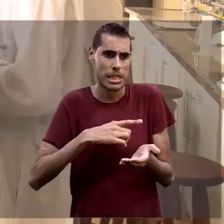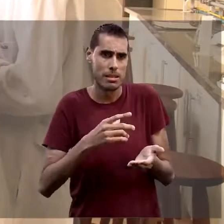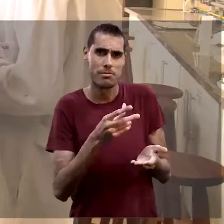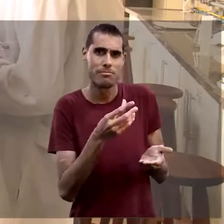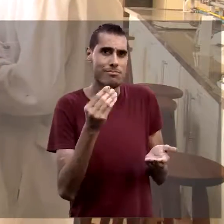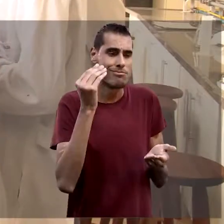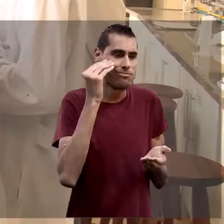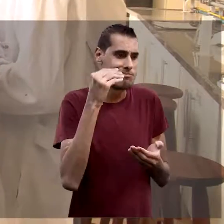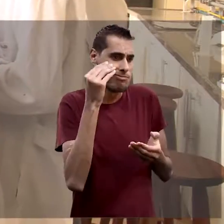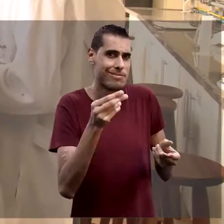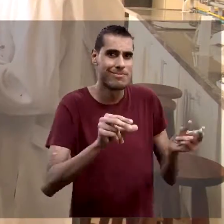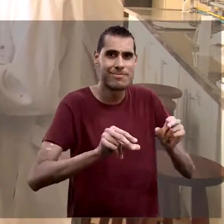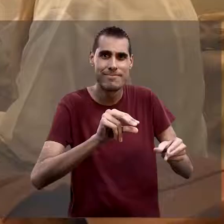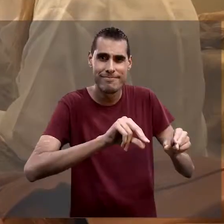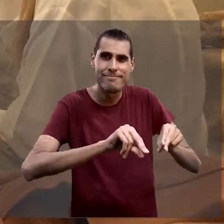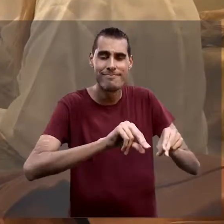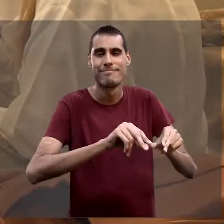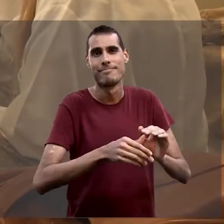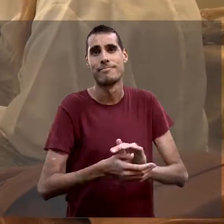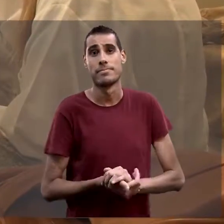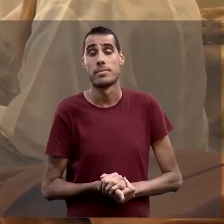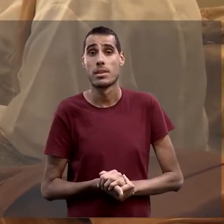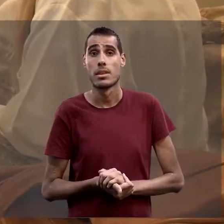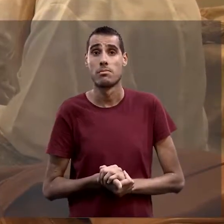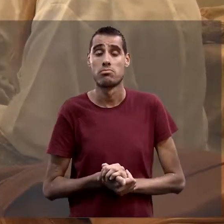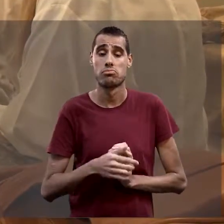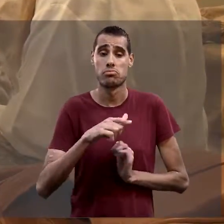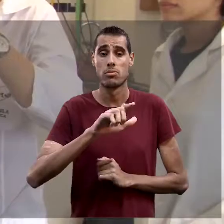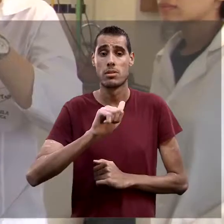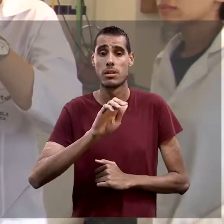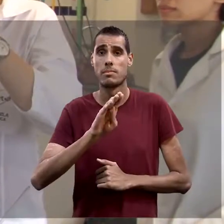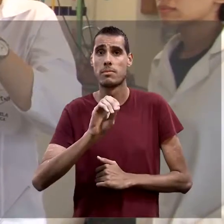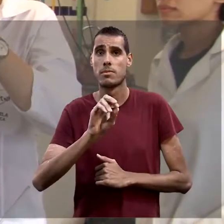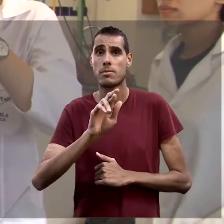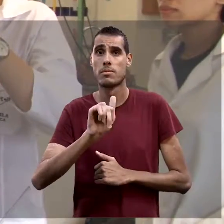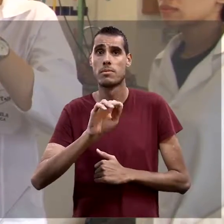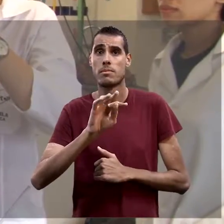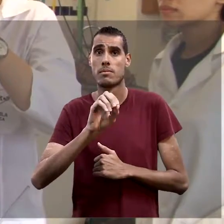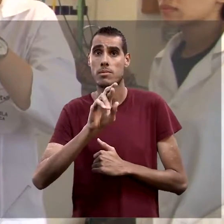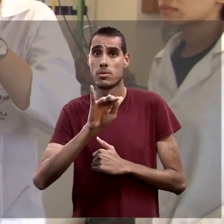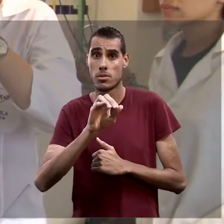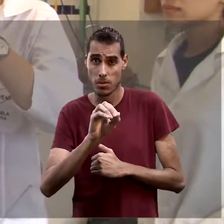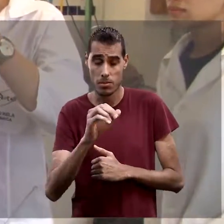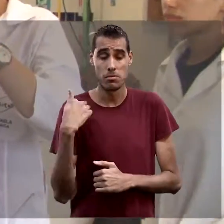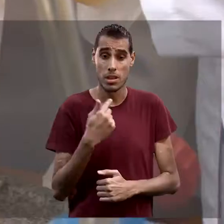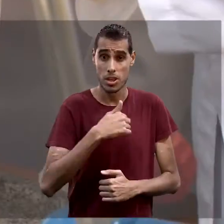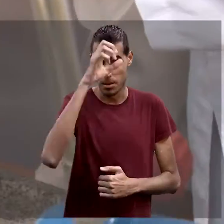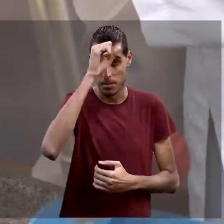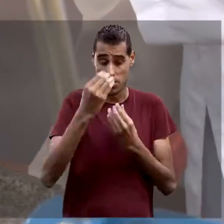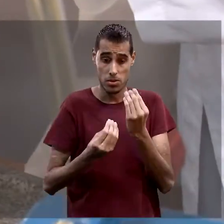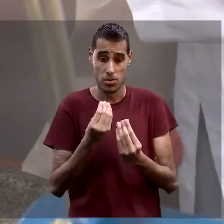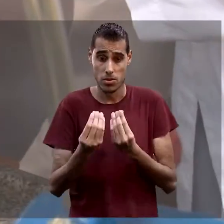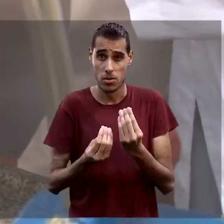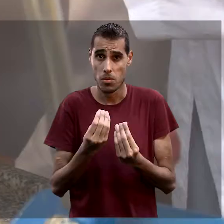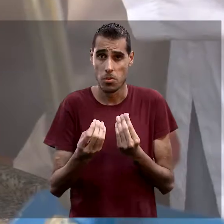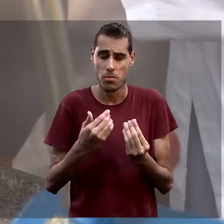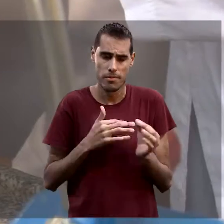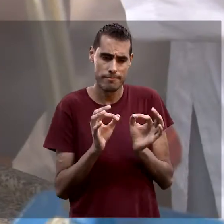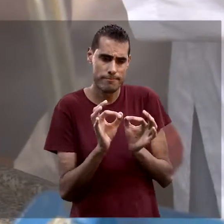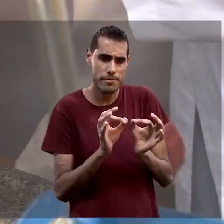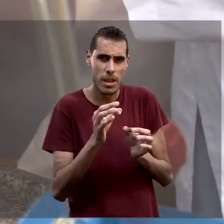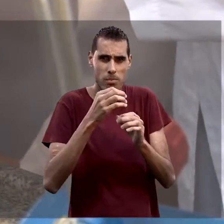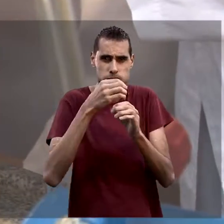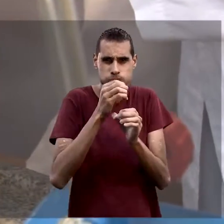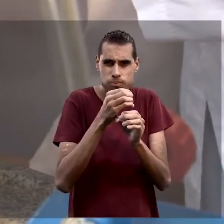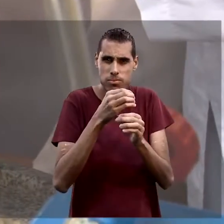em qualquer coisa, você já tem ali na sua mão. No laboratório a gente aprende a manusear os equipamentos típicos de um laboratório